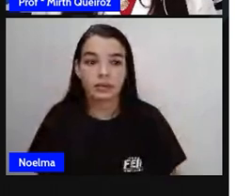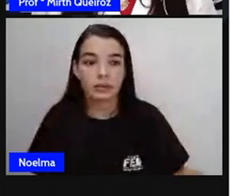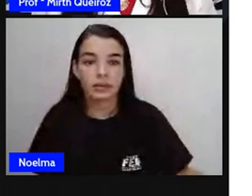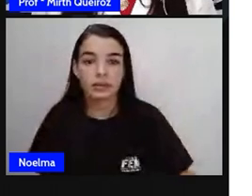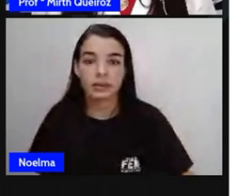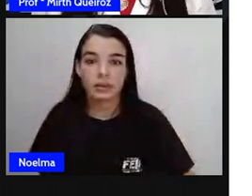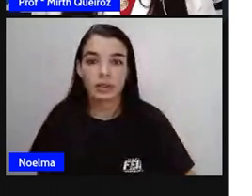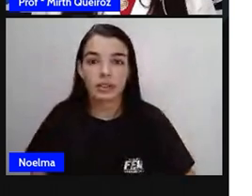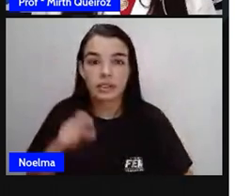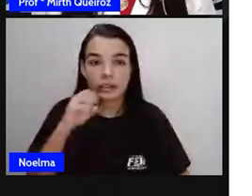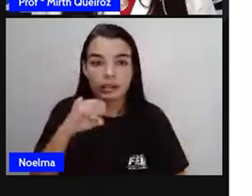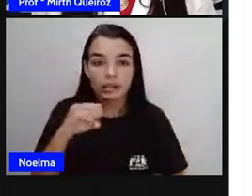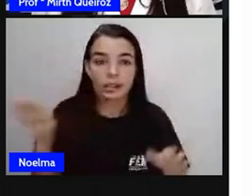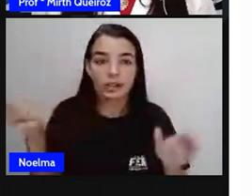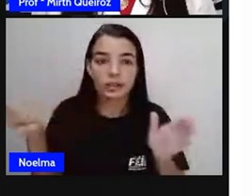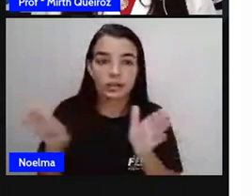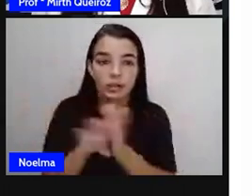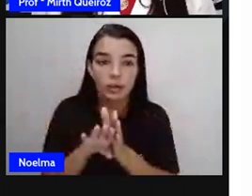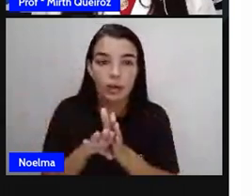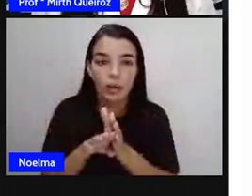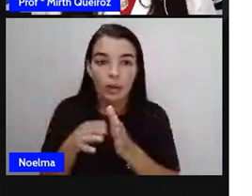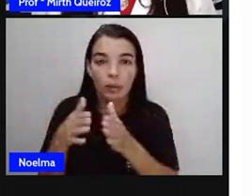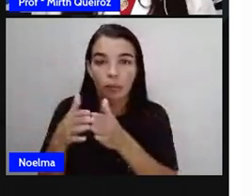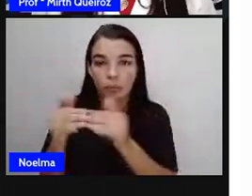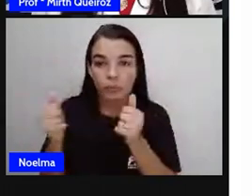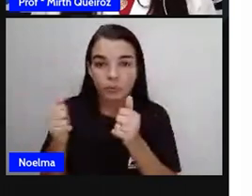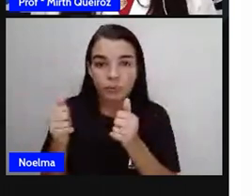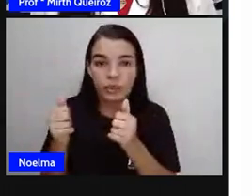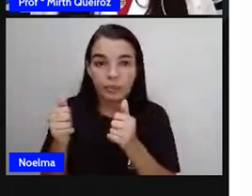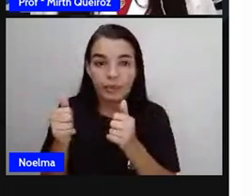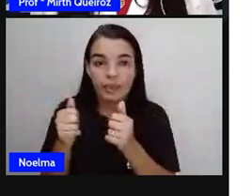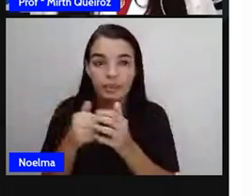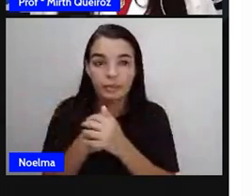Felicidade. Aí a gente tem um cross.